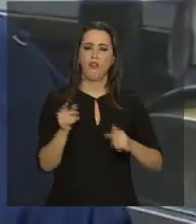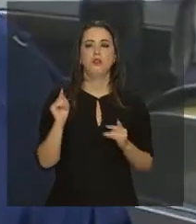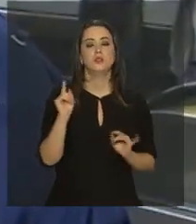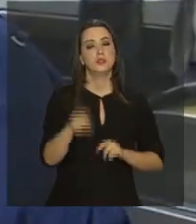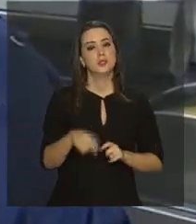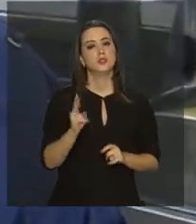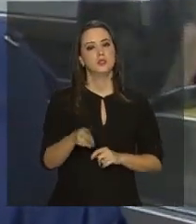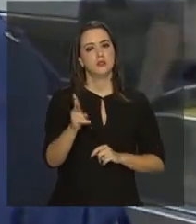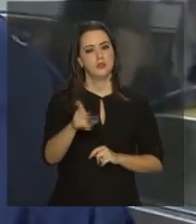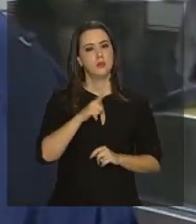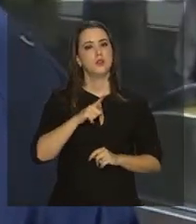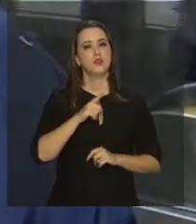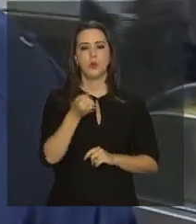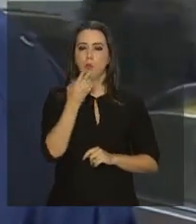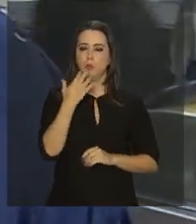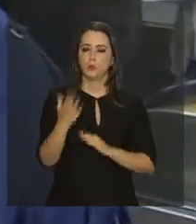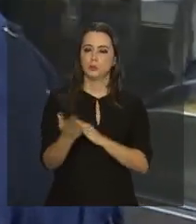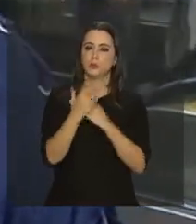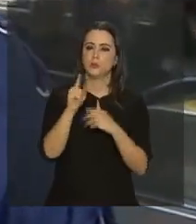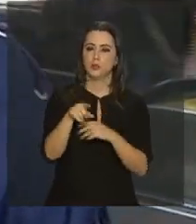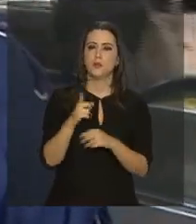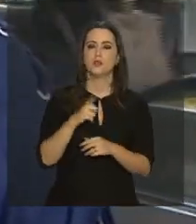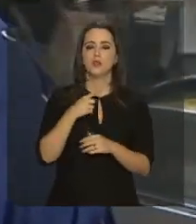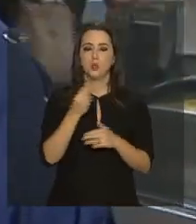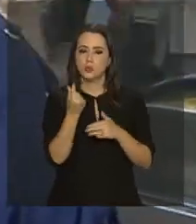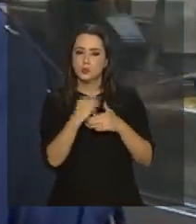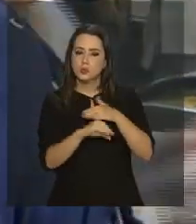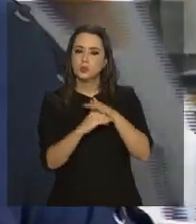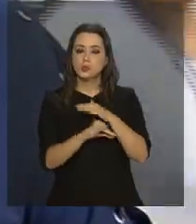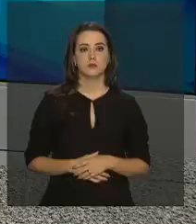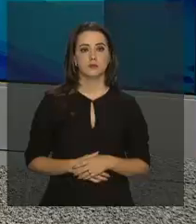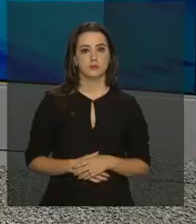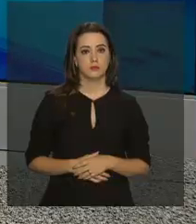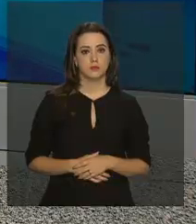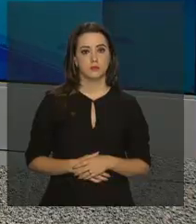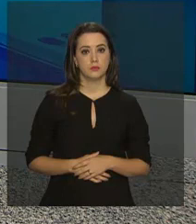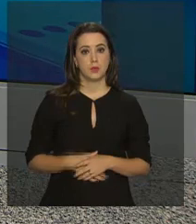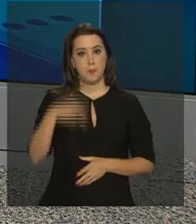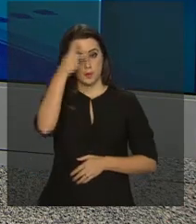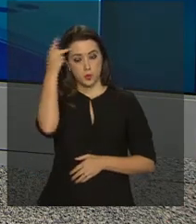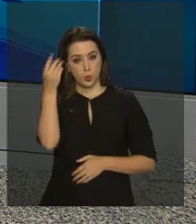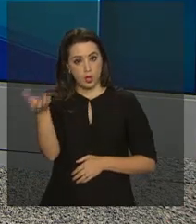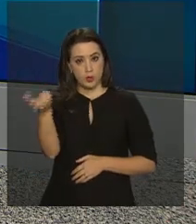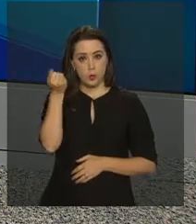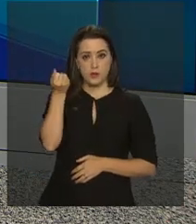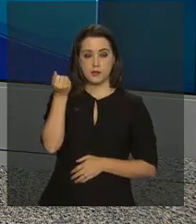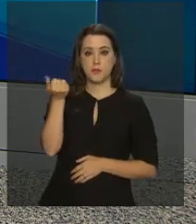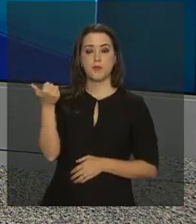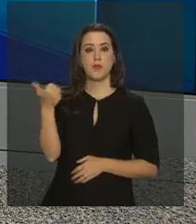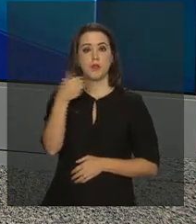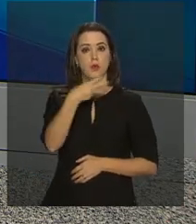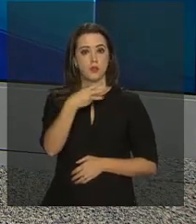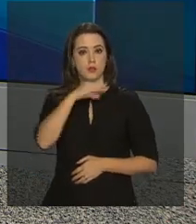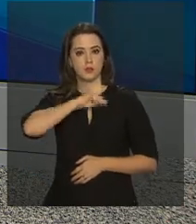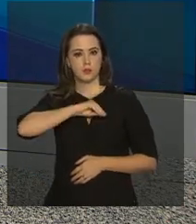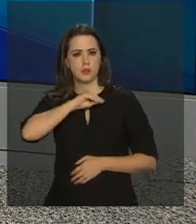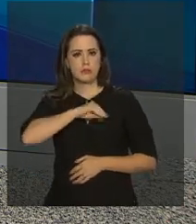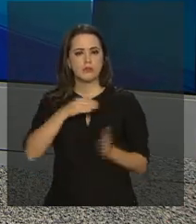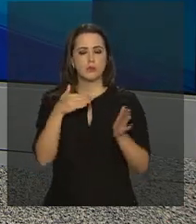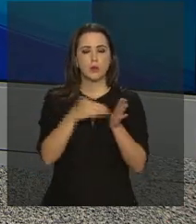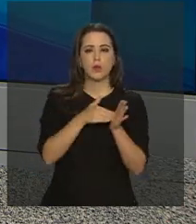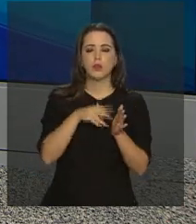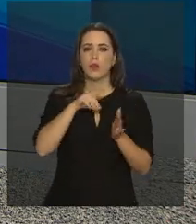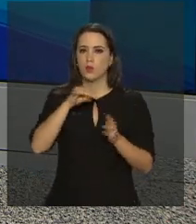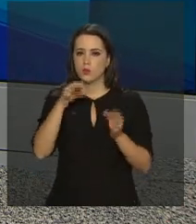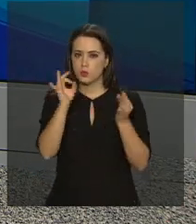Então, sempre é uma ajuda boa para a gente ter um pezinho de meia para uma emergência. Quem não receber a primeira parcela até a data limite deve